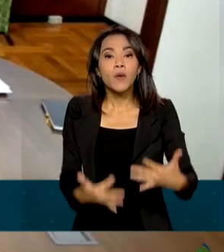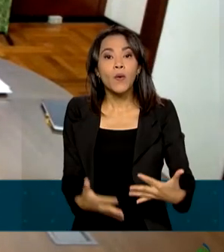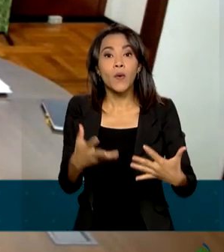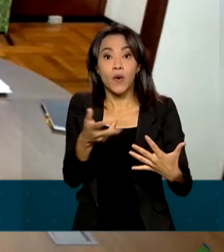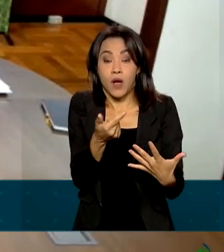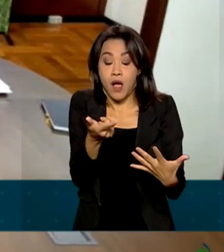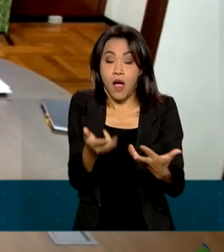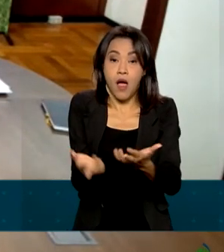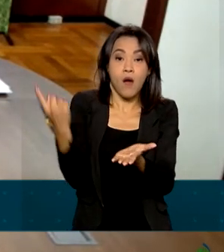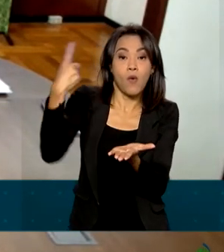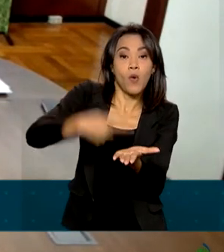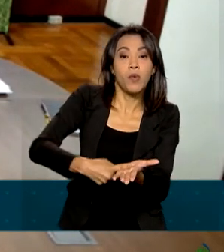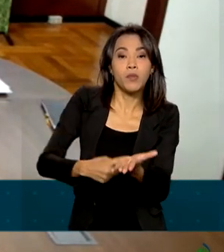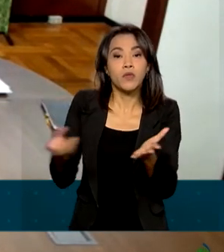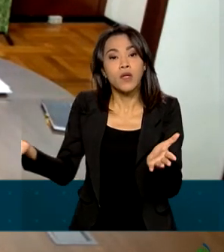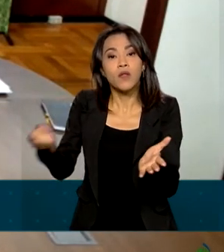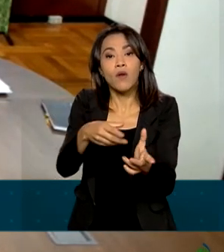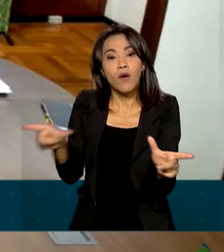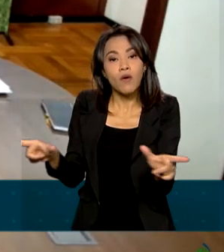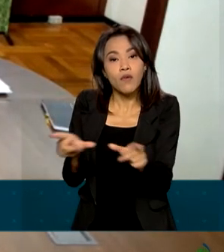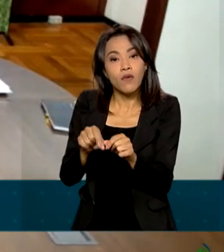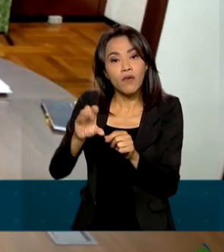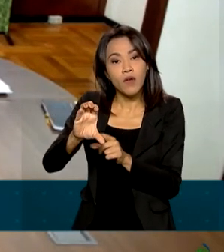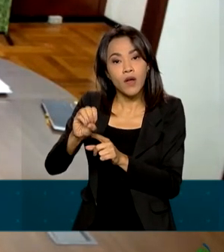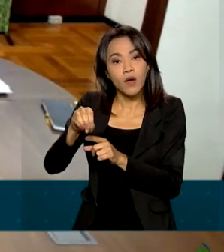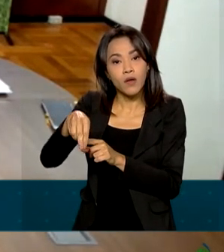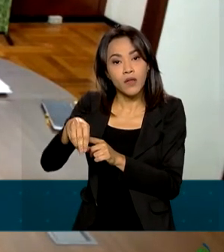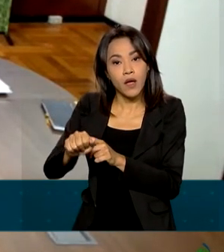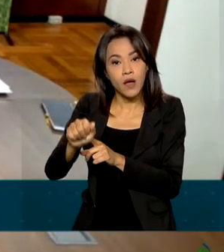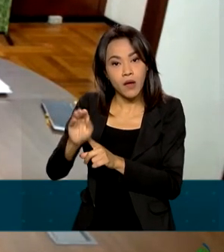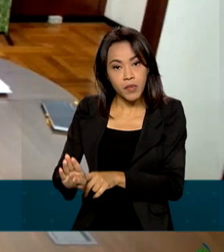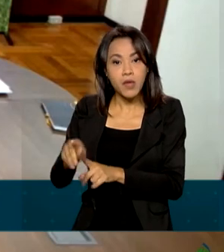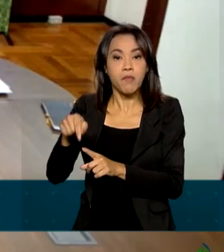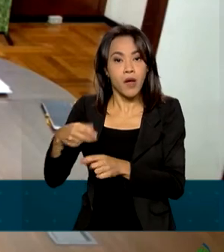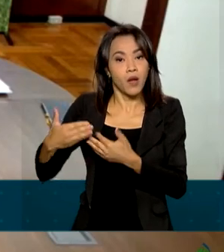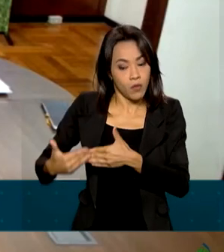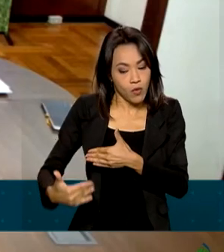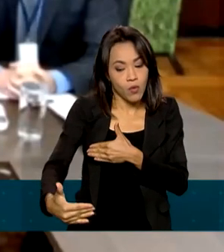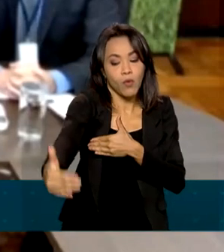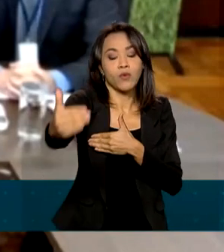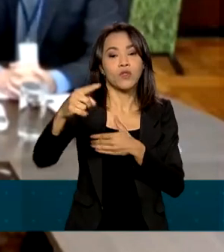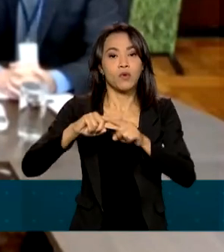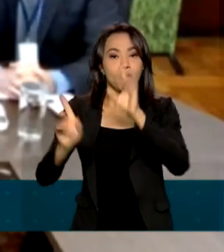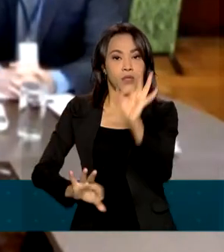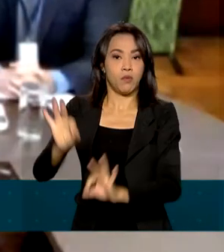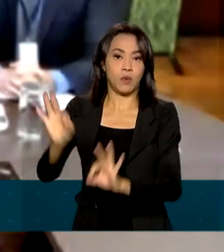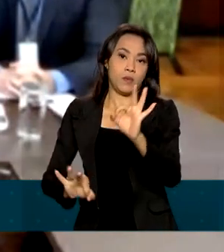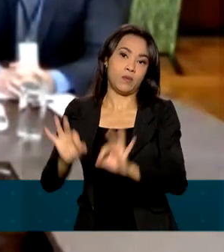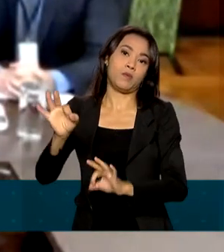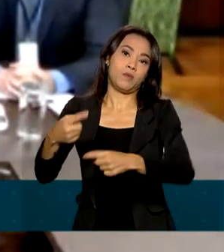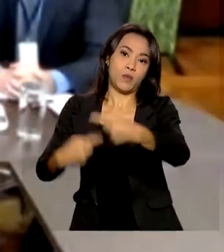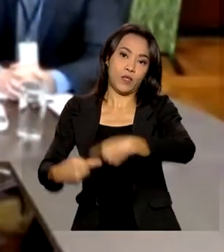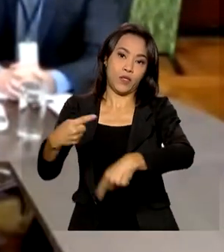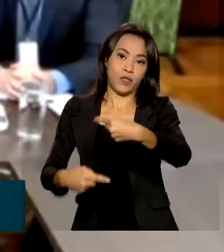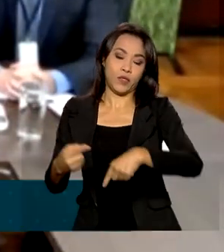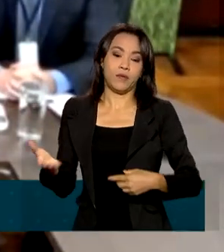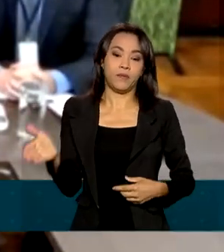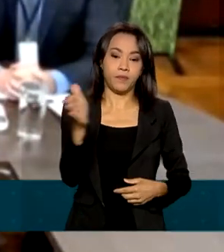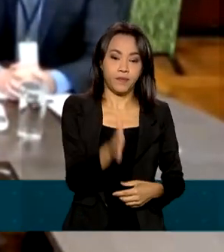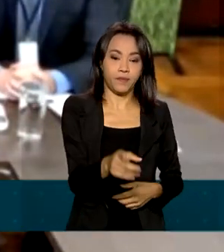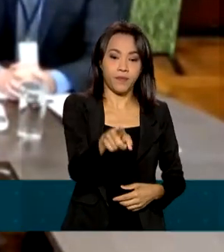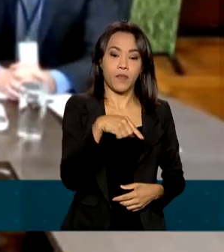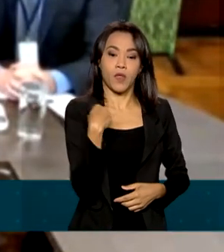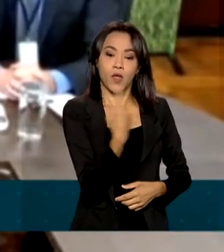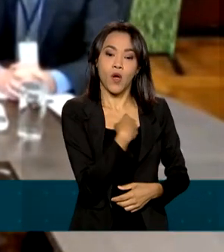Conab no levantamento de dados para subsidiar a política agrícola do país. Estamos aí criando um